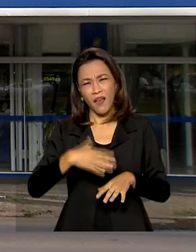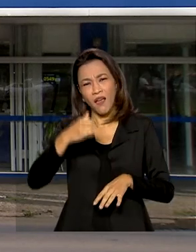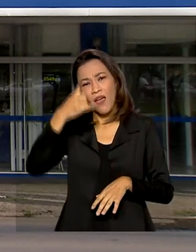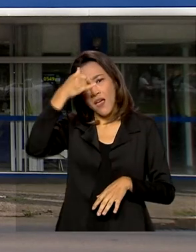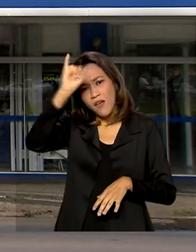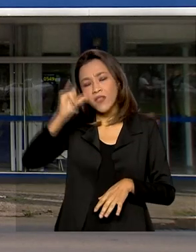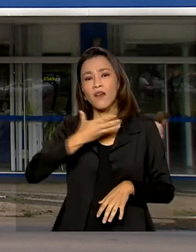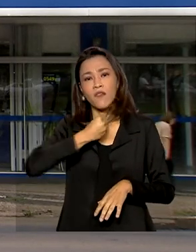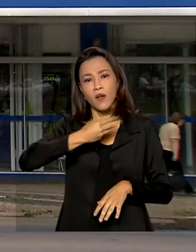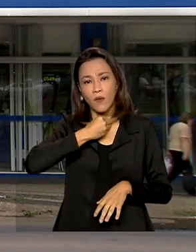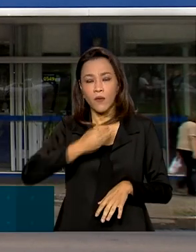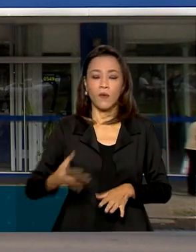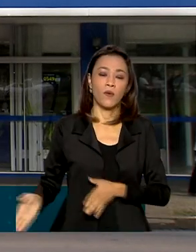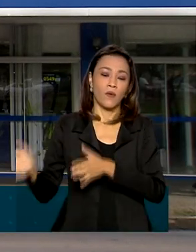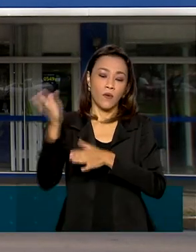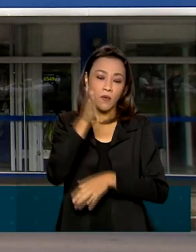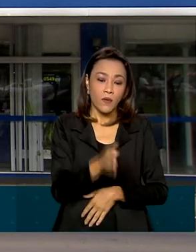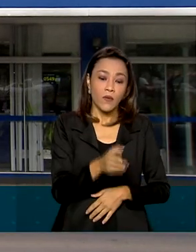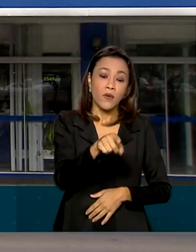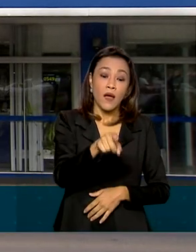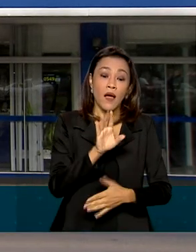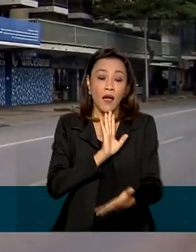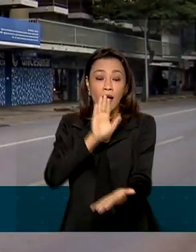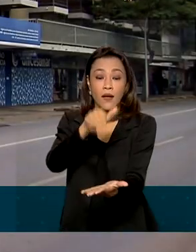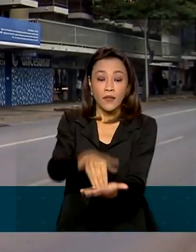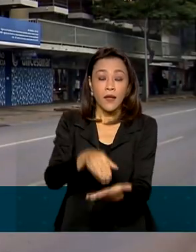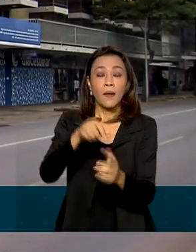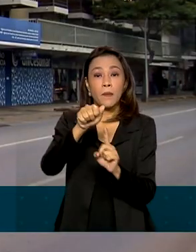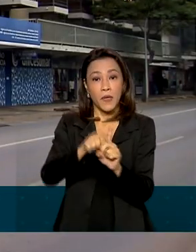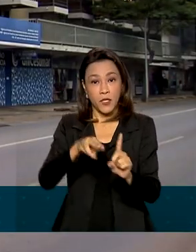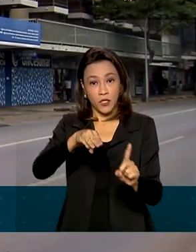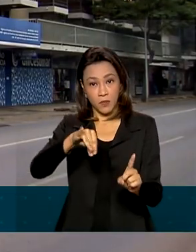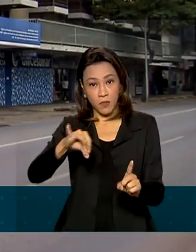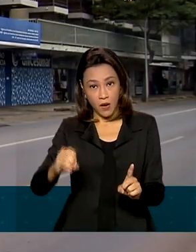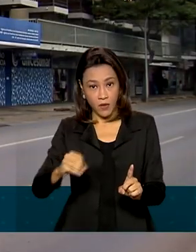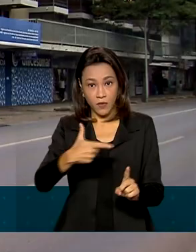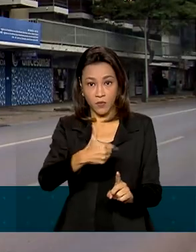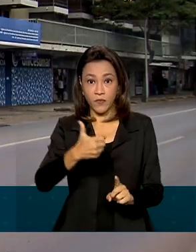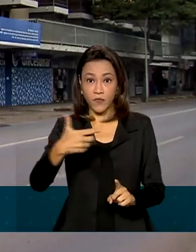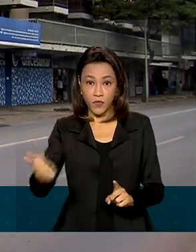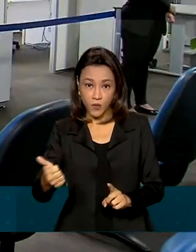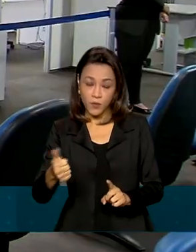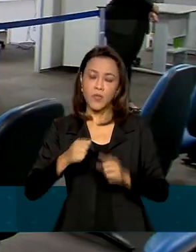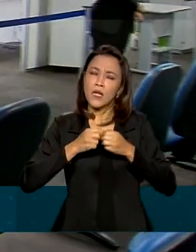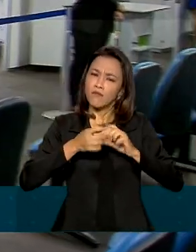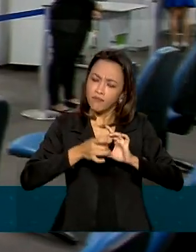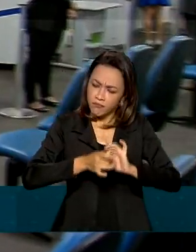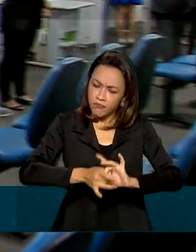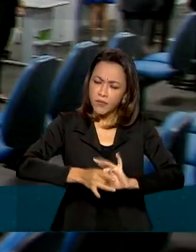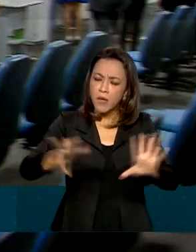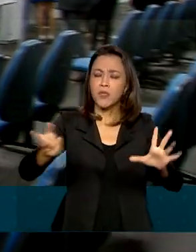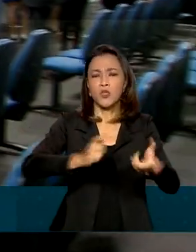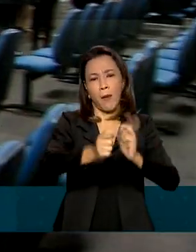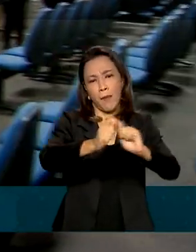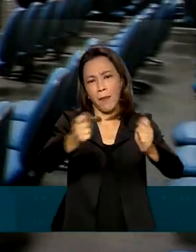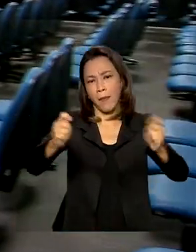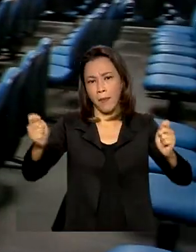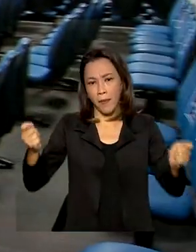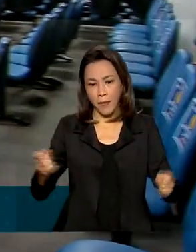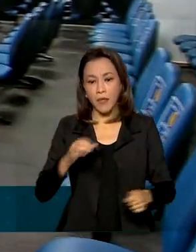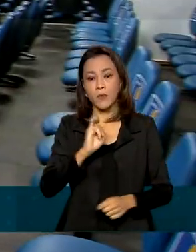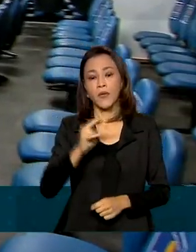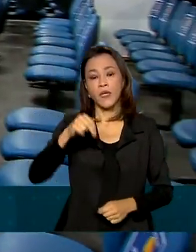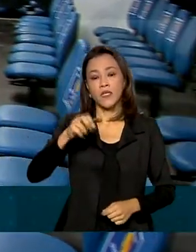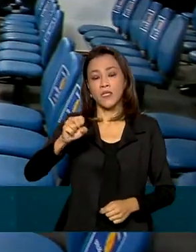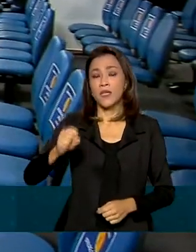março de 2020 até maio de 2021, o INSS liberou os pagamentos dos benefícios sem a checagem da